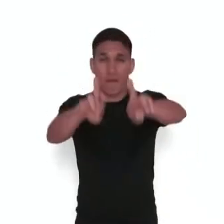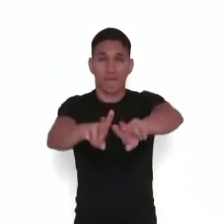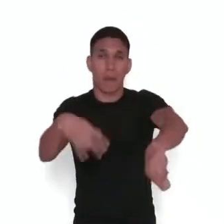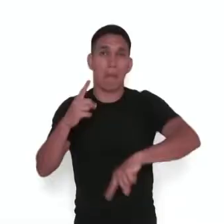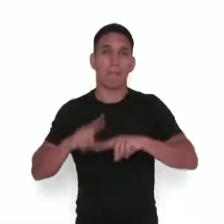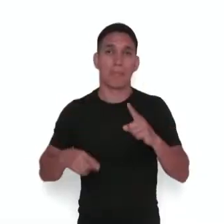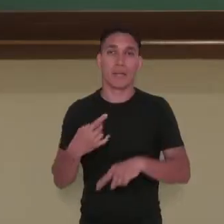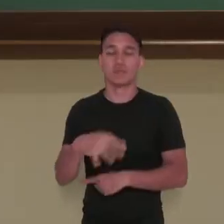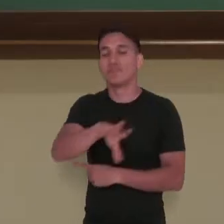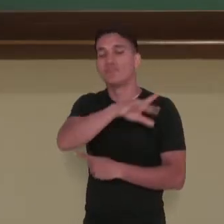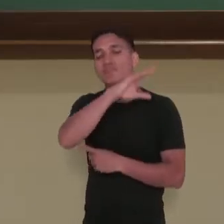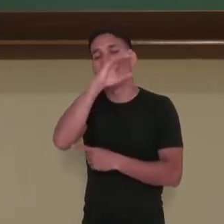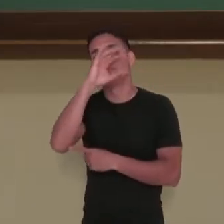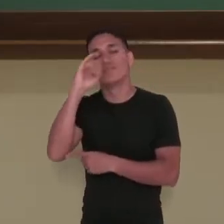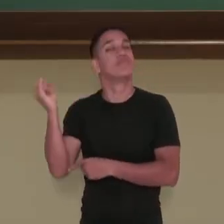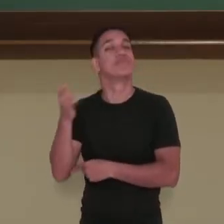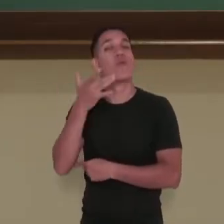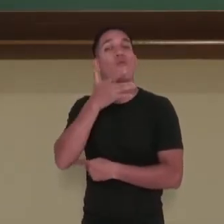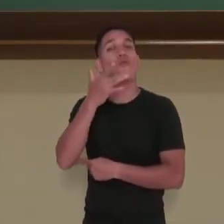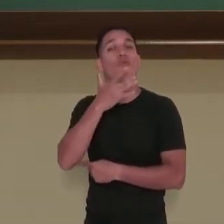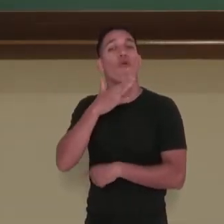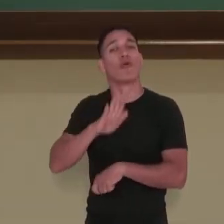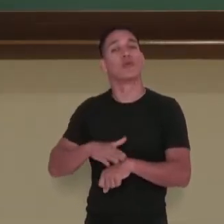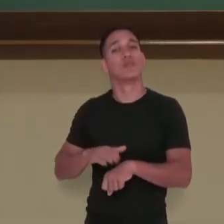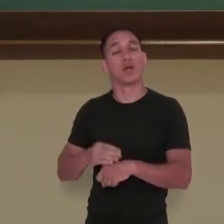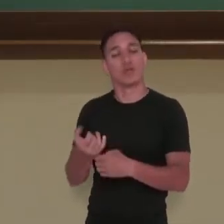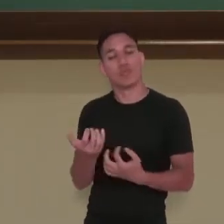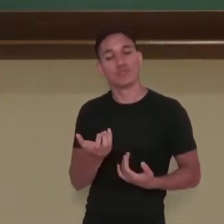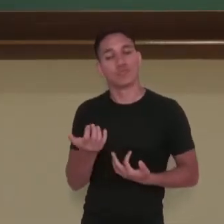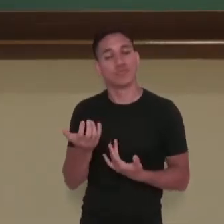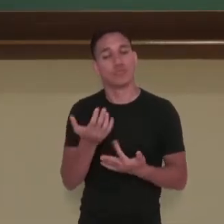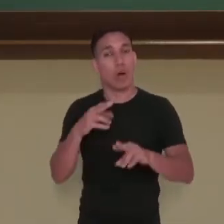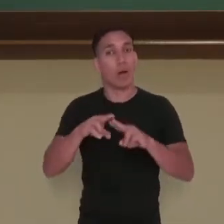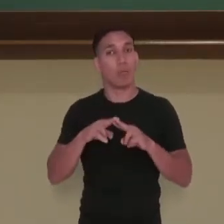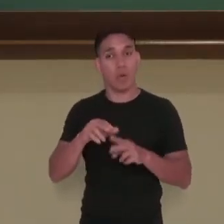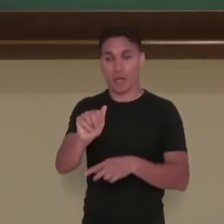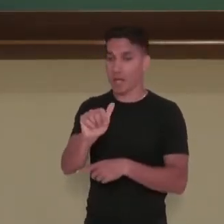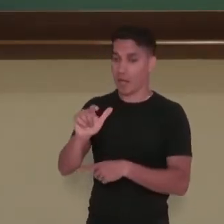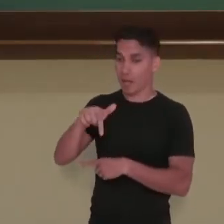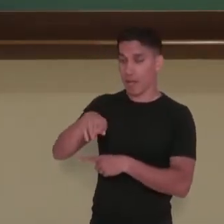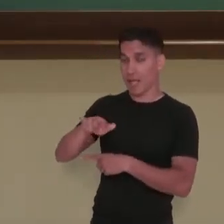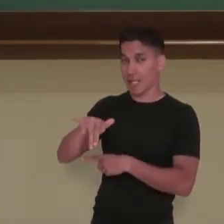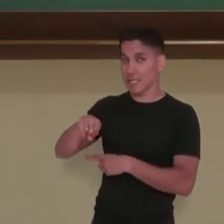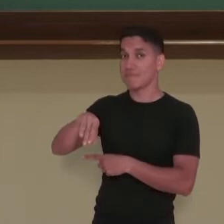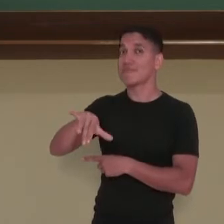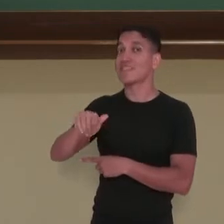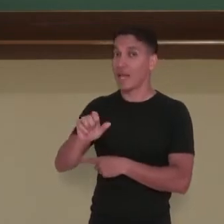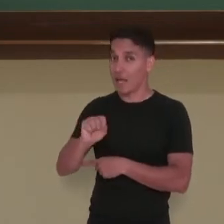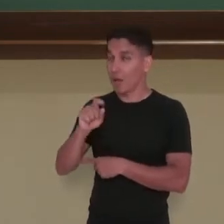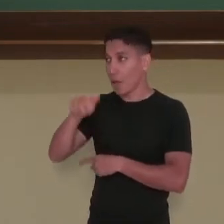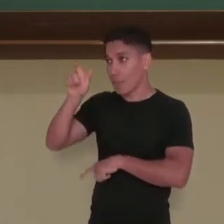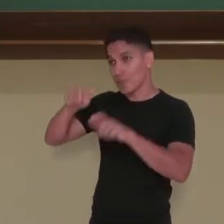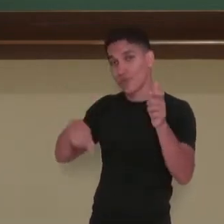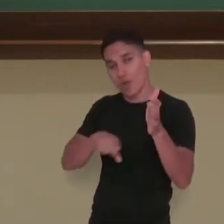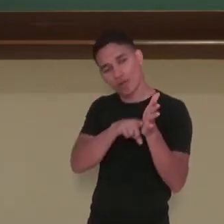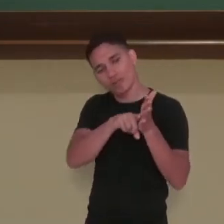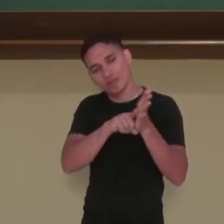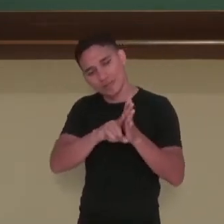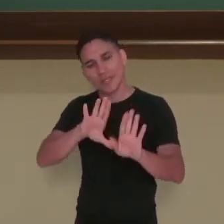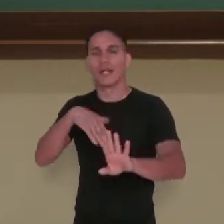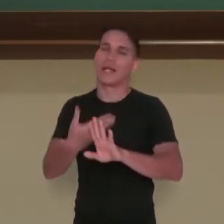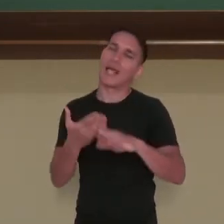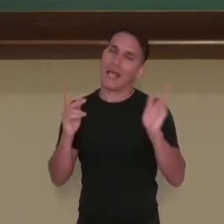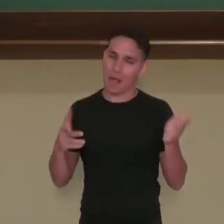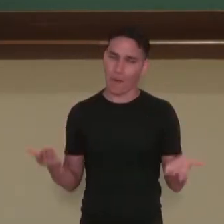aromas agradáveis ao queimar. Então, a alquimia refere-se à química, que hoje é